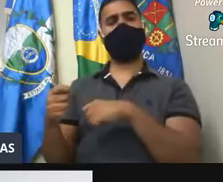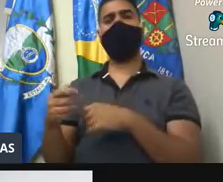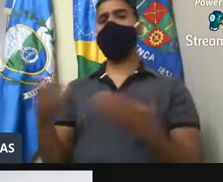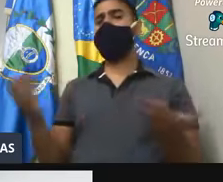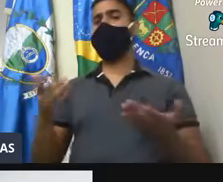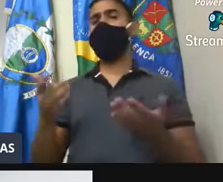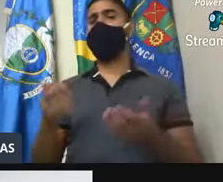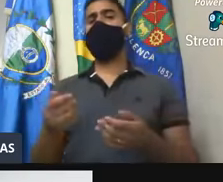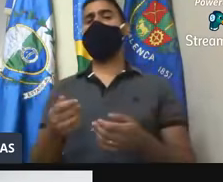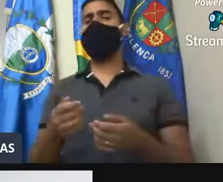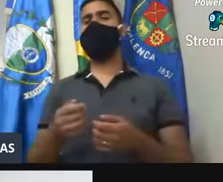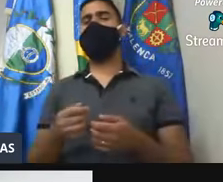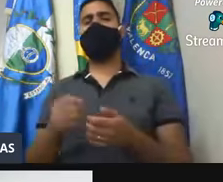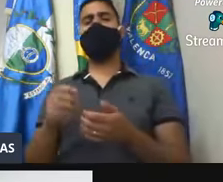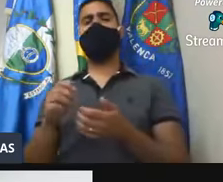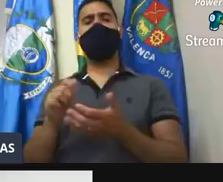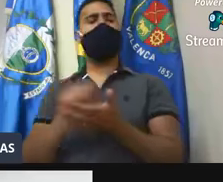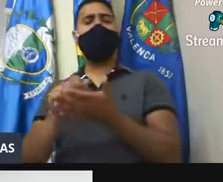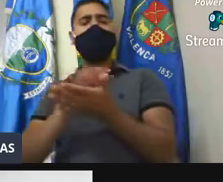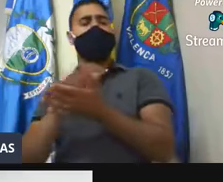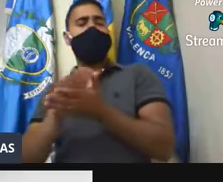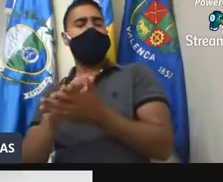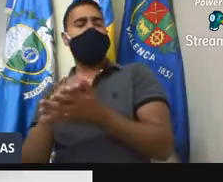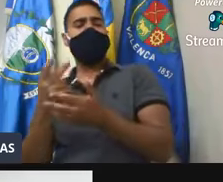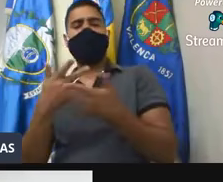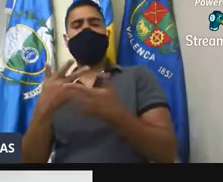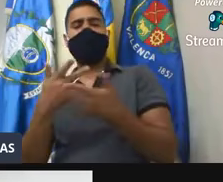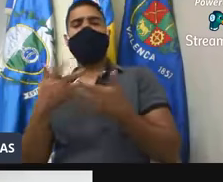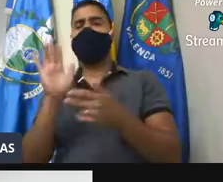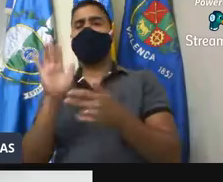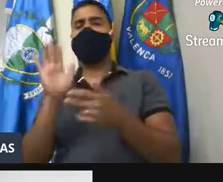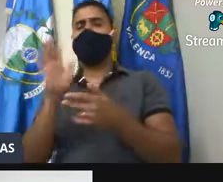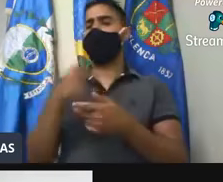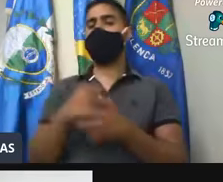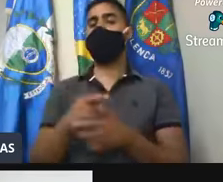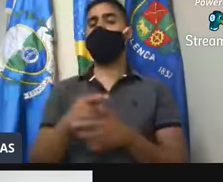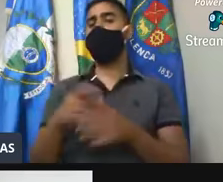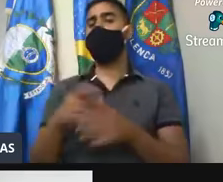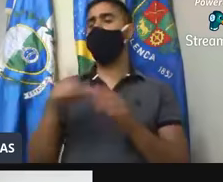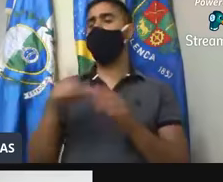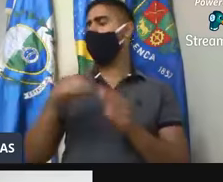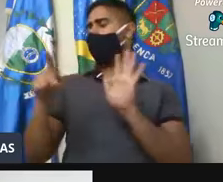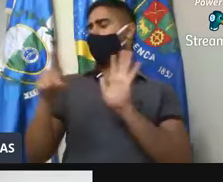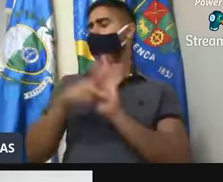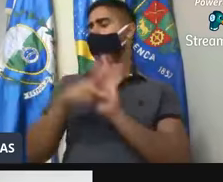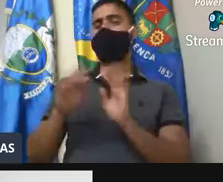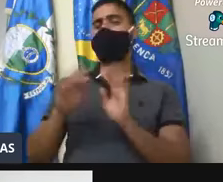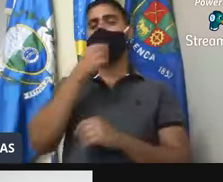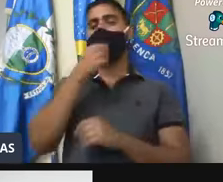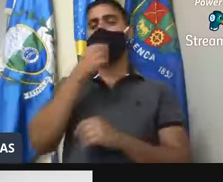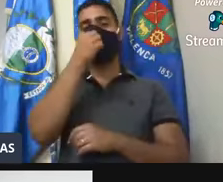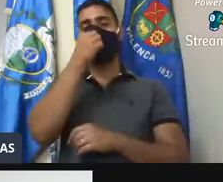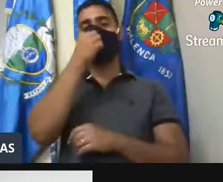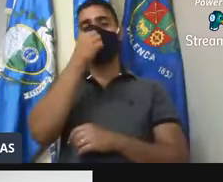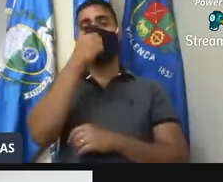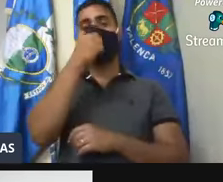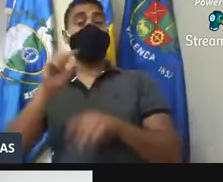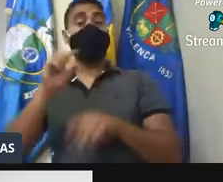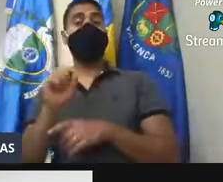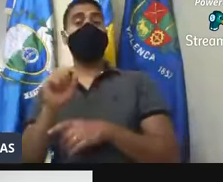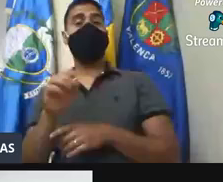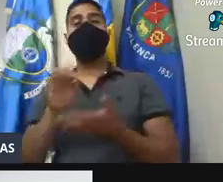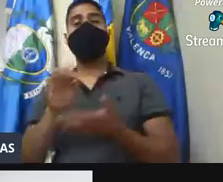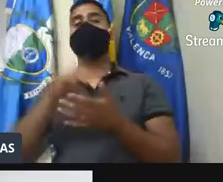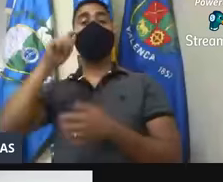nada do que ele colocou, porque a verdade está lá e pronto, e acabou. Então a prova maior para mim se consolidou nesse vídeo que